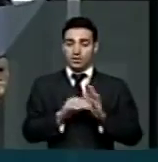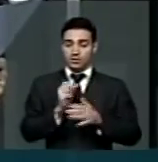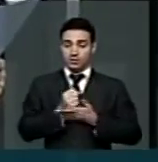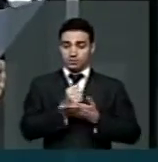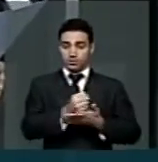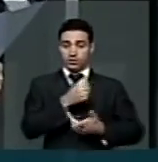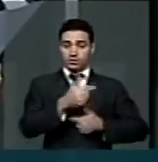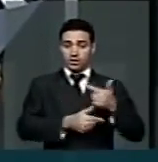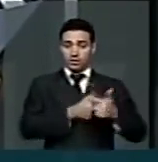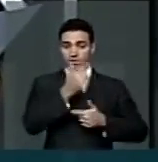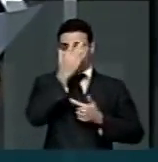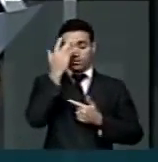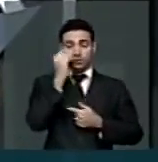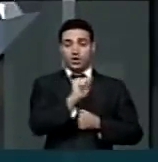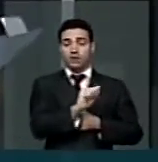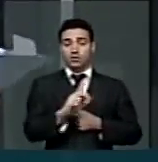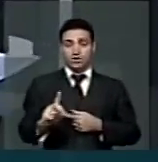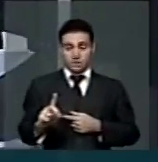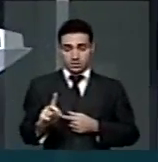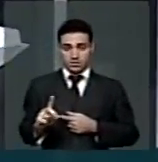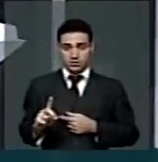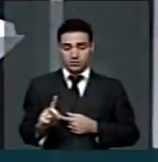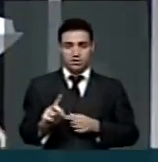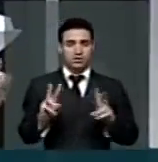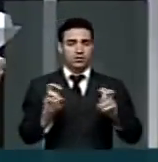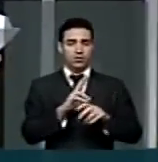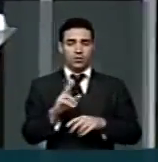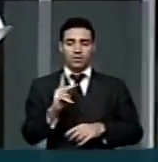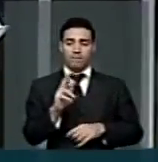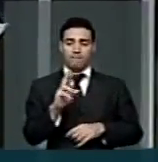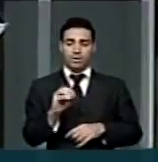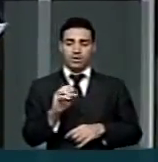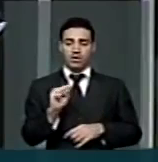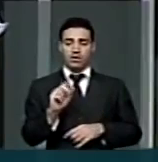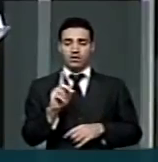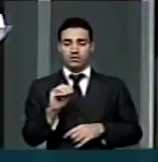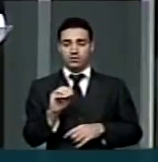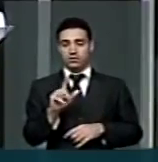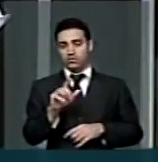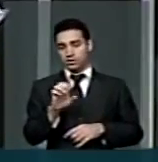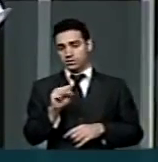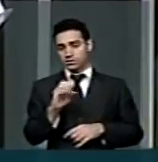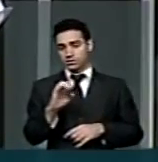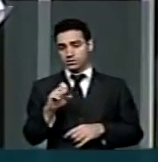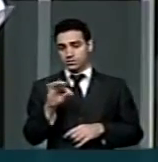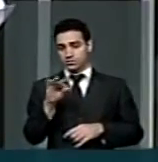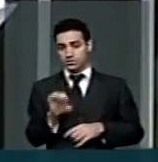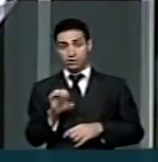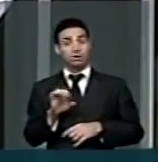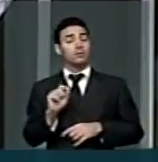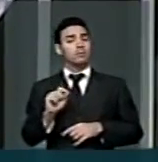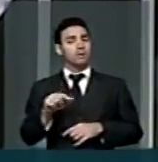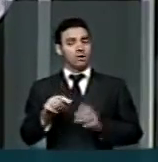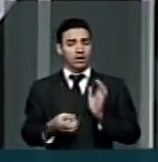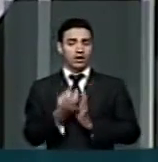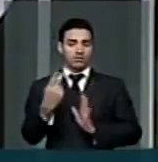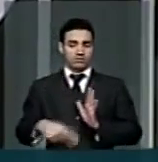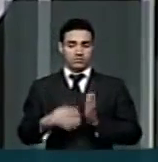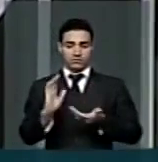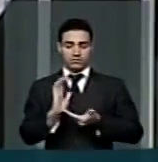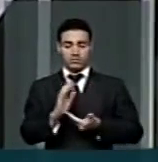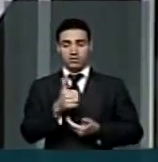trabalho do adolescente, o conhecido pró-adolescente, desenvolvido pela Câmara do Deputado desde